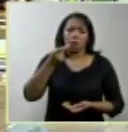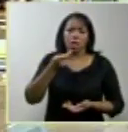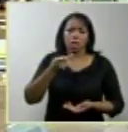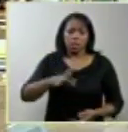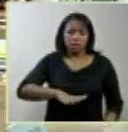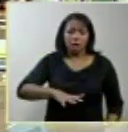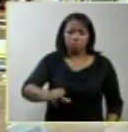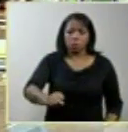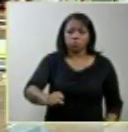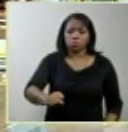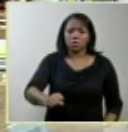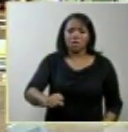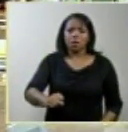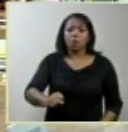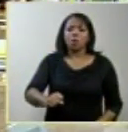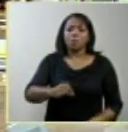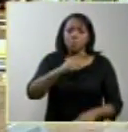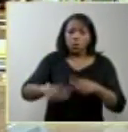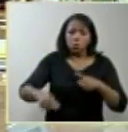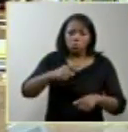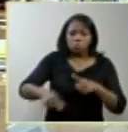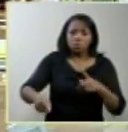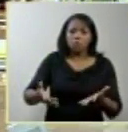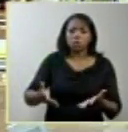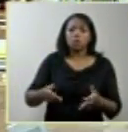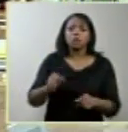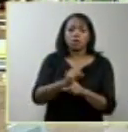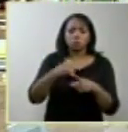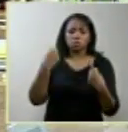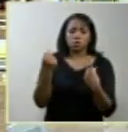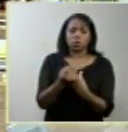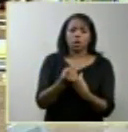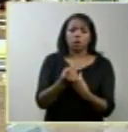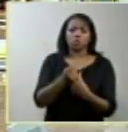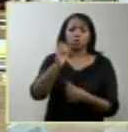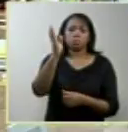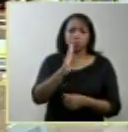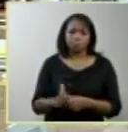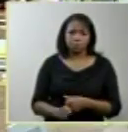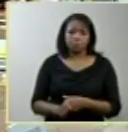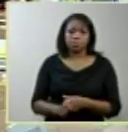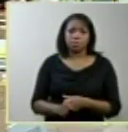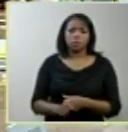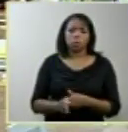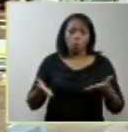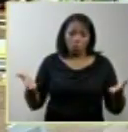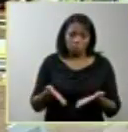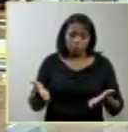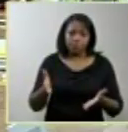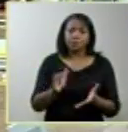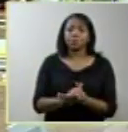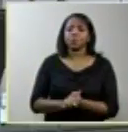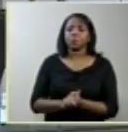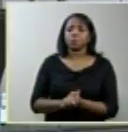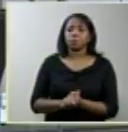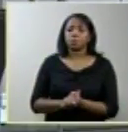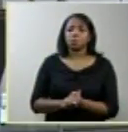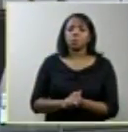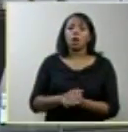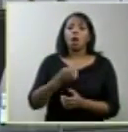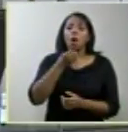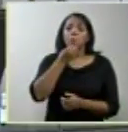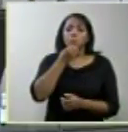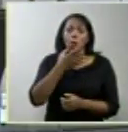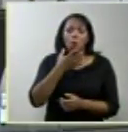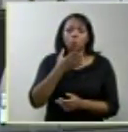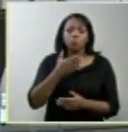abortos ilegais como são na sociedade brasileira nos dias atuais o Ministério da Saúde